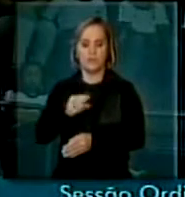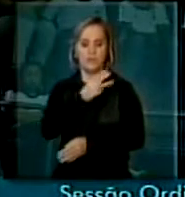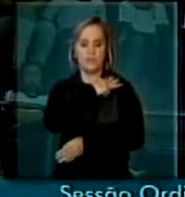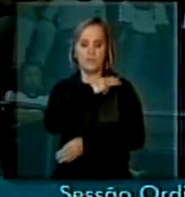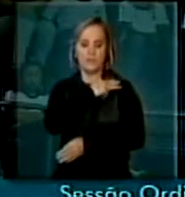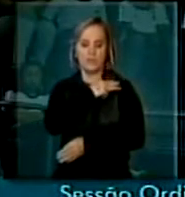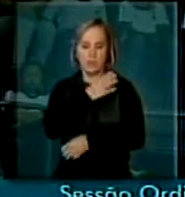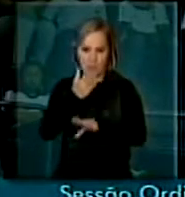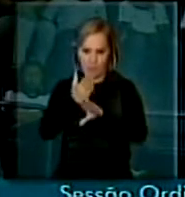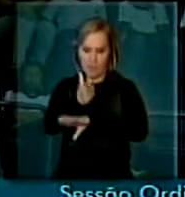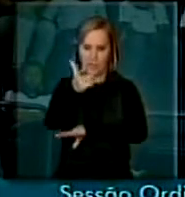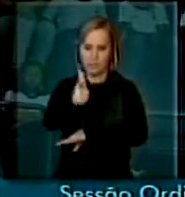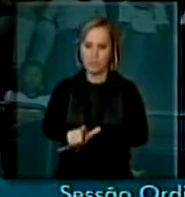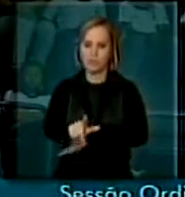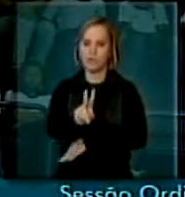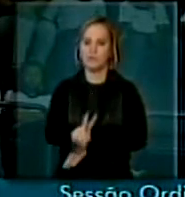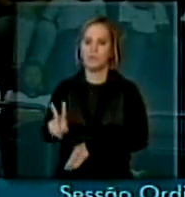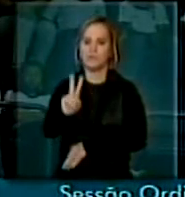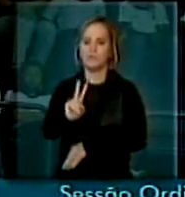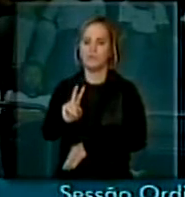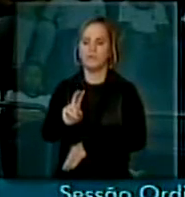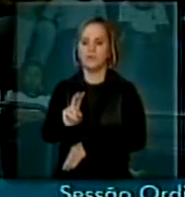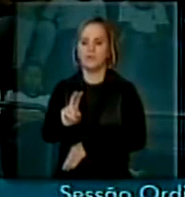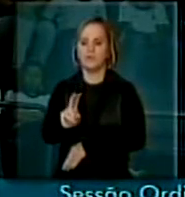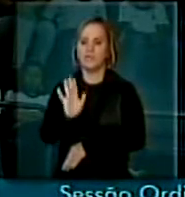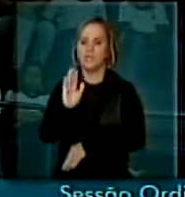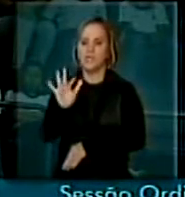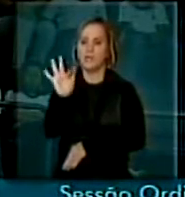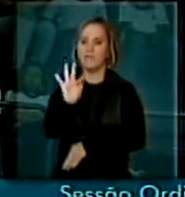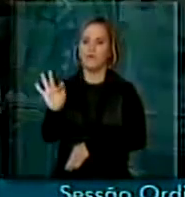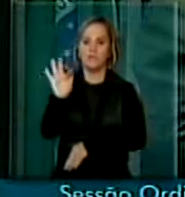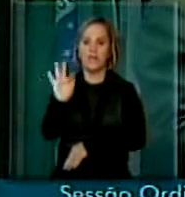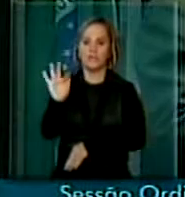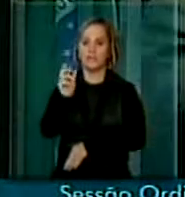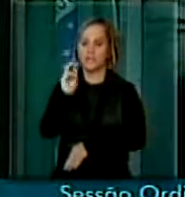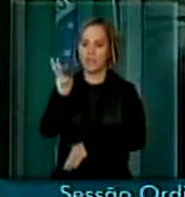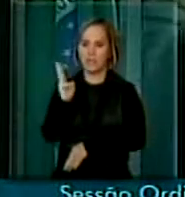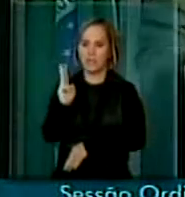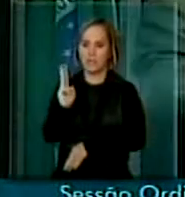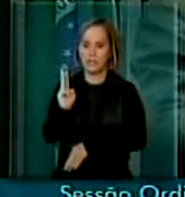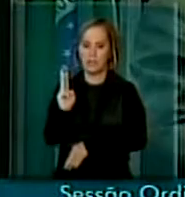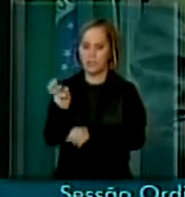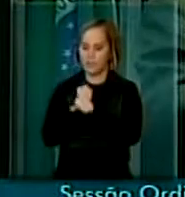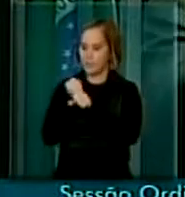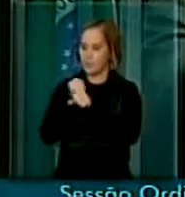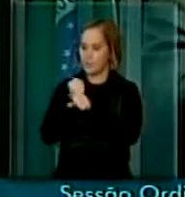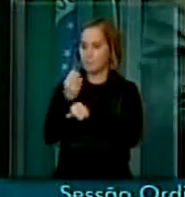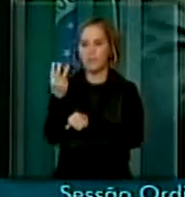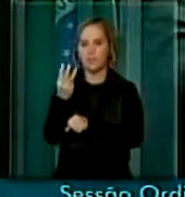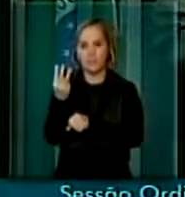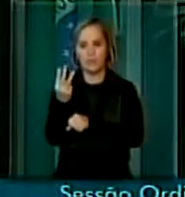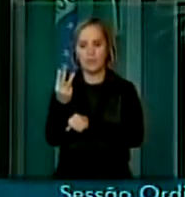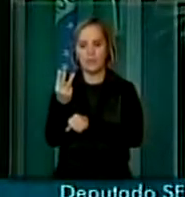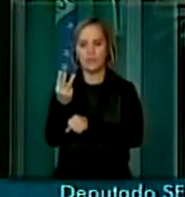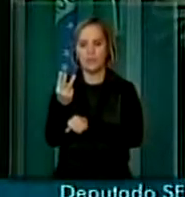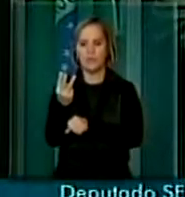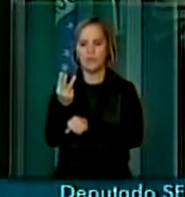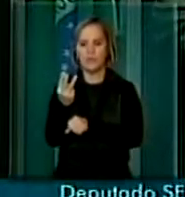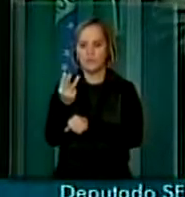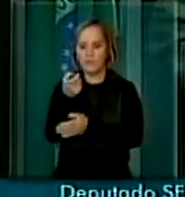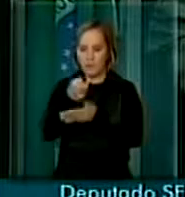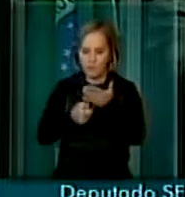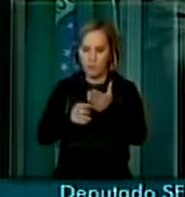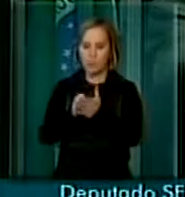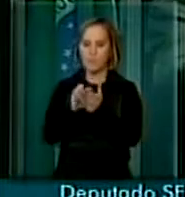em engenharia elétrica e, no terceiro ano da faculdade, ele fez um concurso, um dos mais disputados nacionalmente, tirou em terceiro lugar.